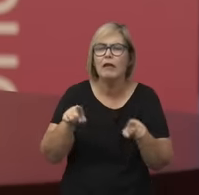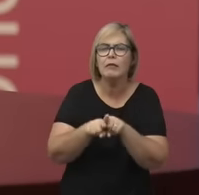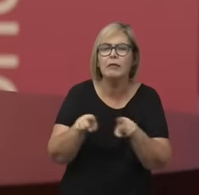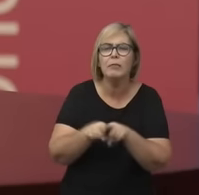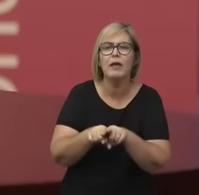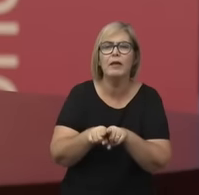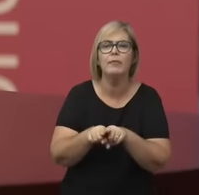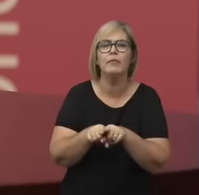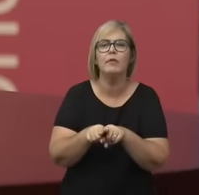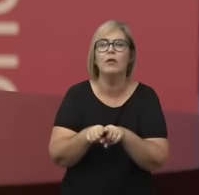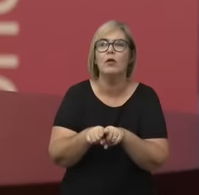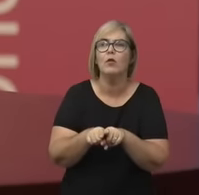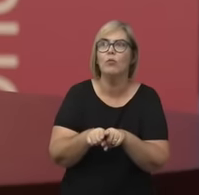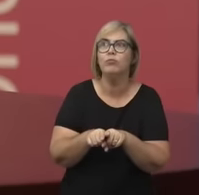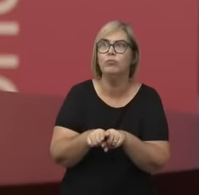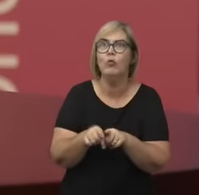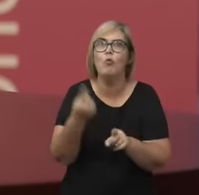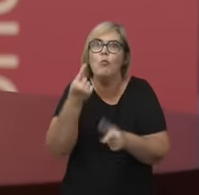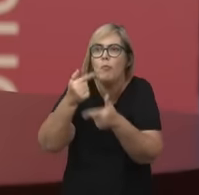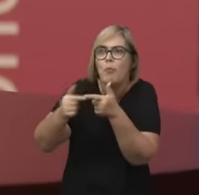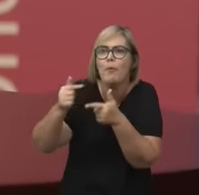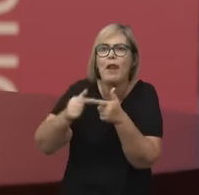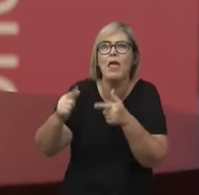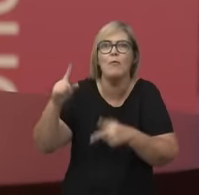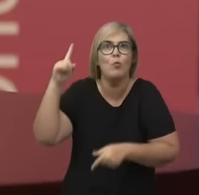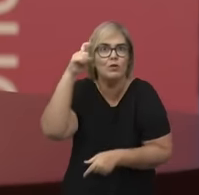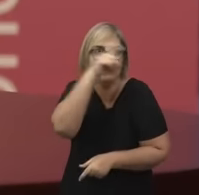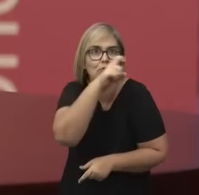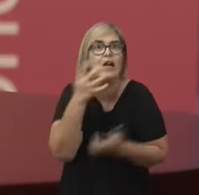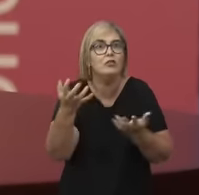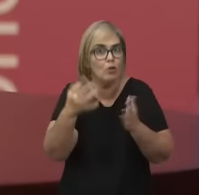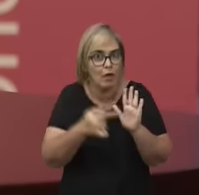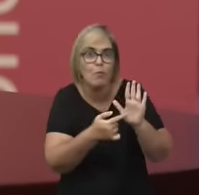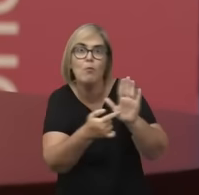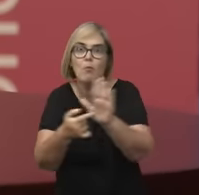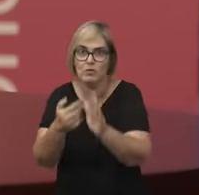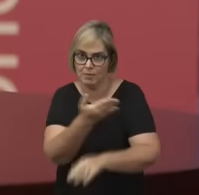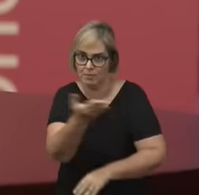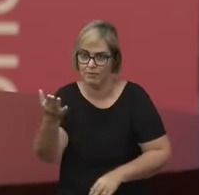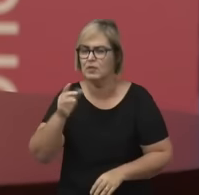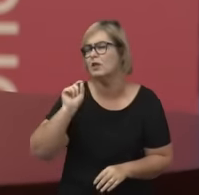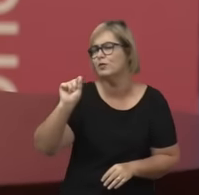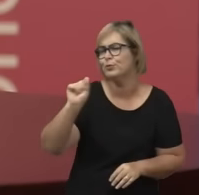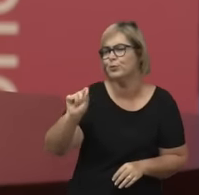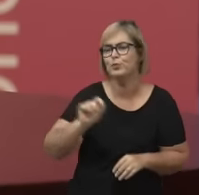dificuldade. E eu queria compartilhar essa dificuldade com vocês, que é a seguinte.